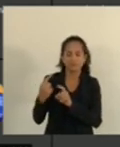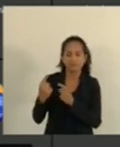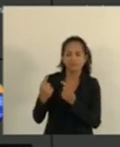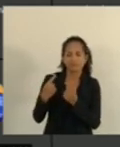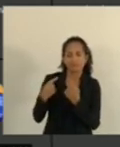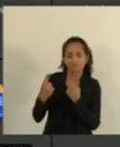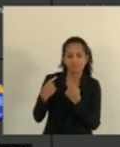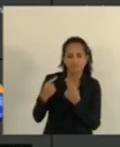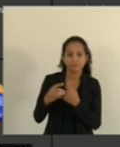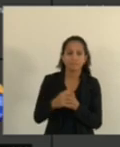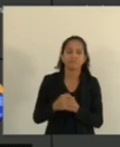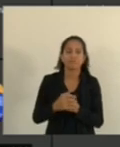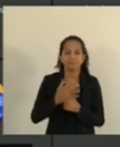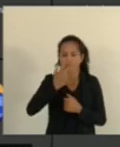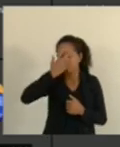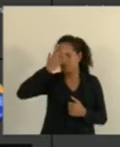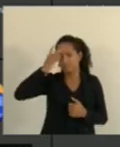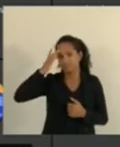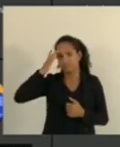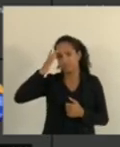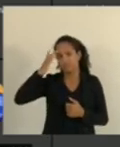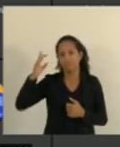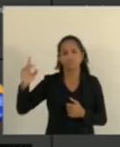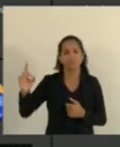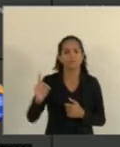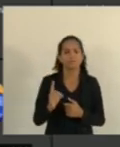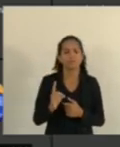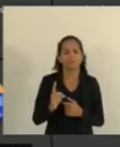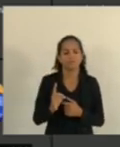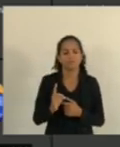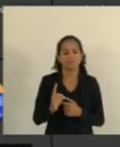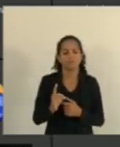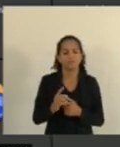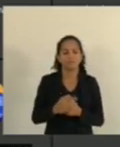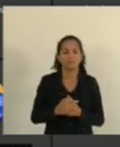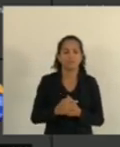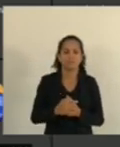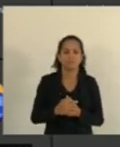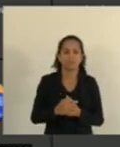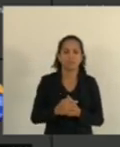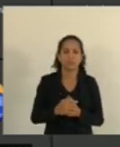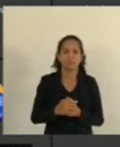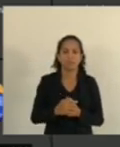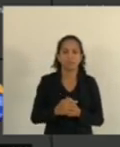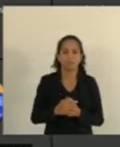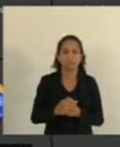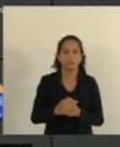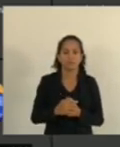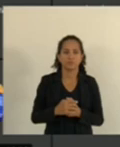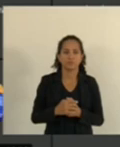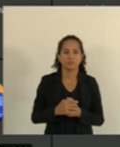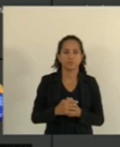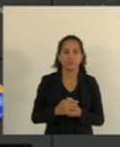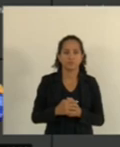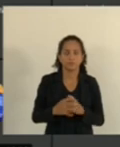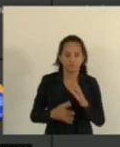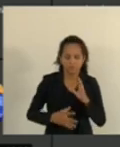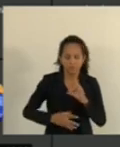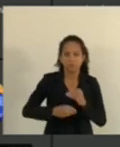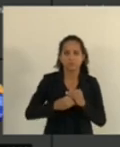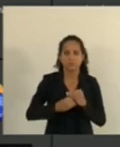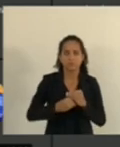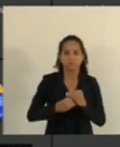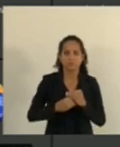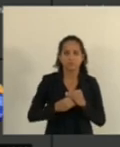gabinete Uma pessoa cega Uma pessoa cega E que contribuiu com a matéria